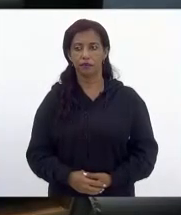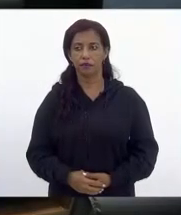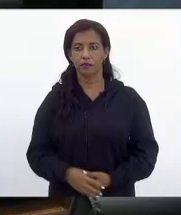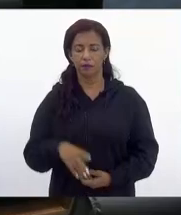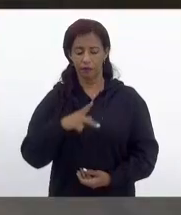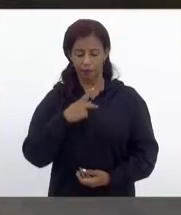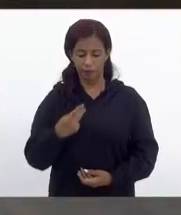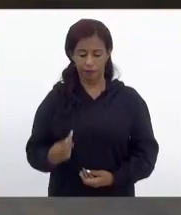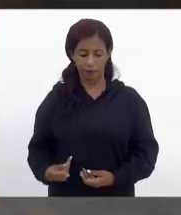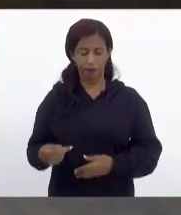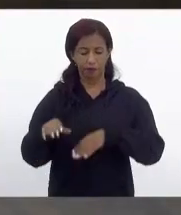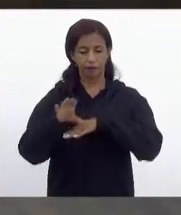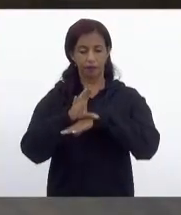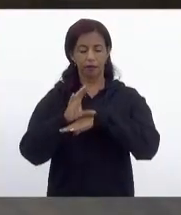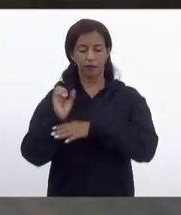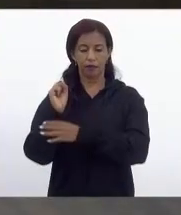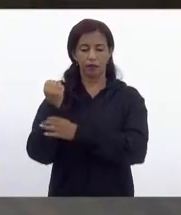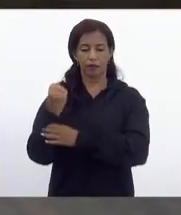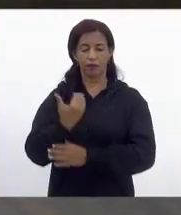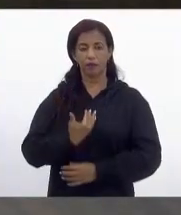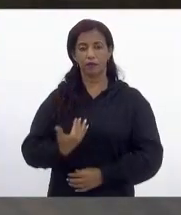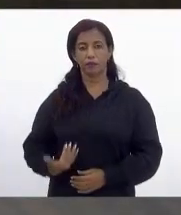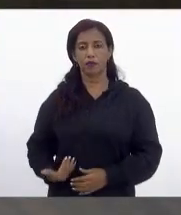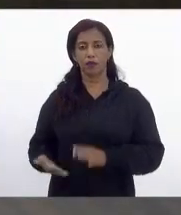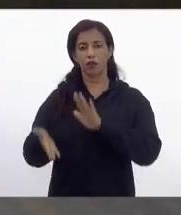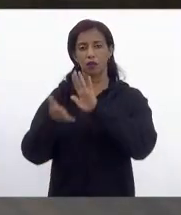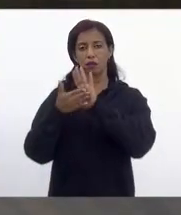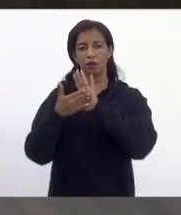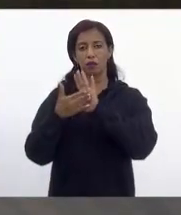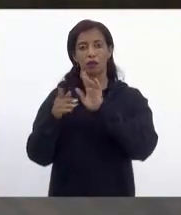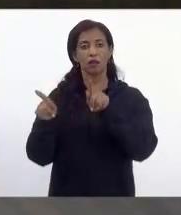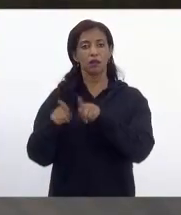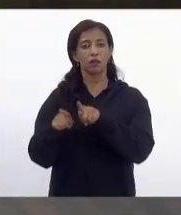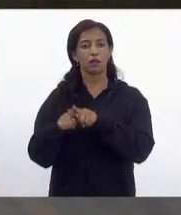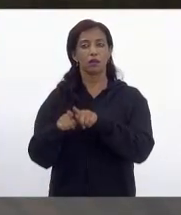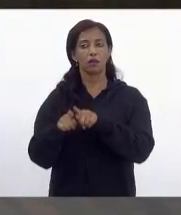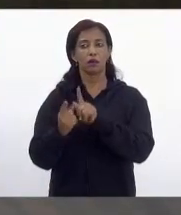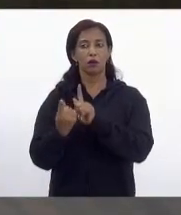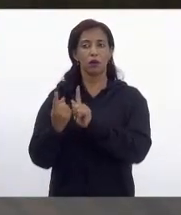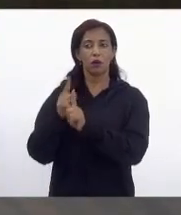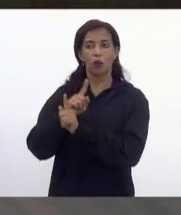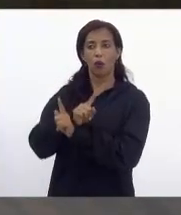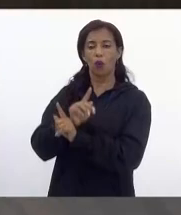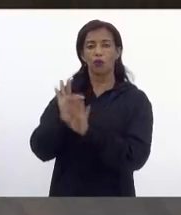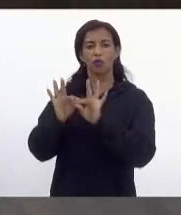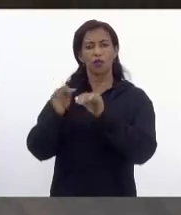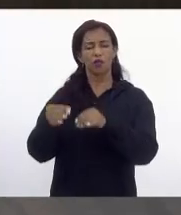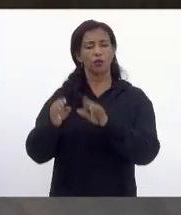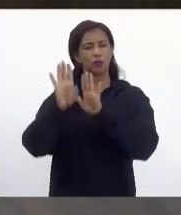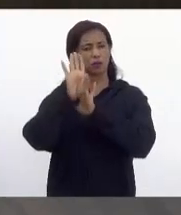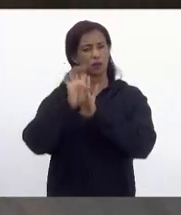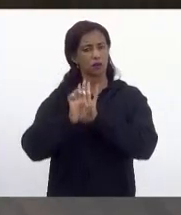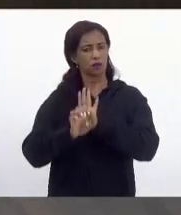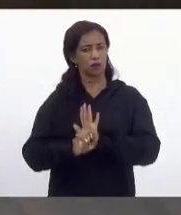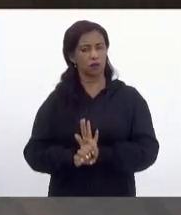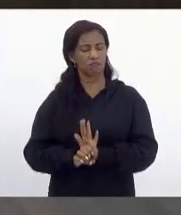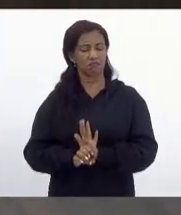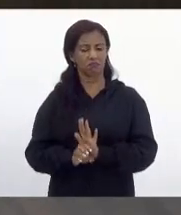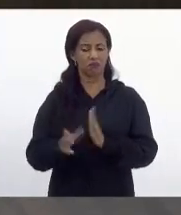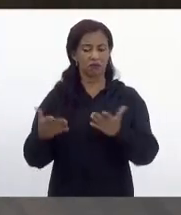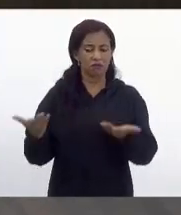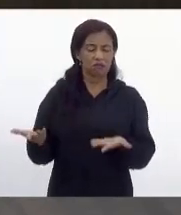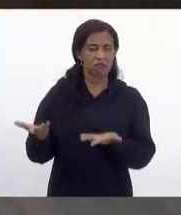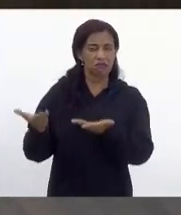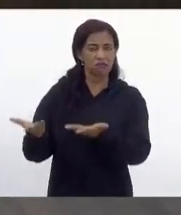Presidente, pela comissão de segurança pública, o nosso parecer também será contrário a todas as emendas, uma vez que